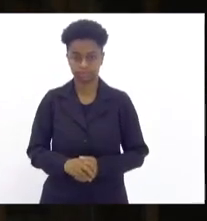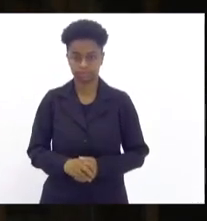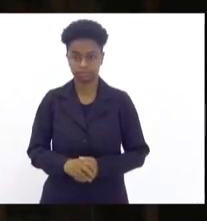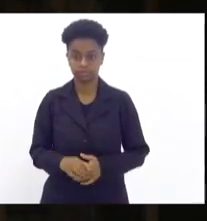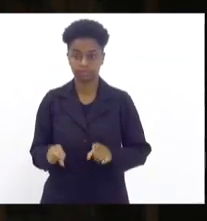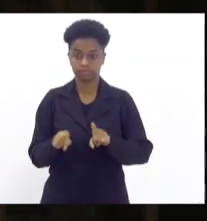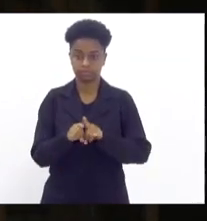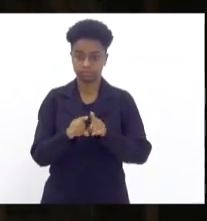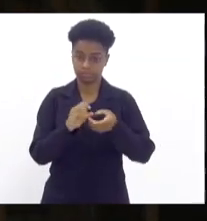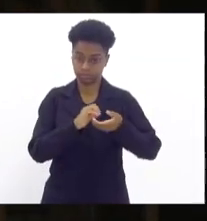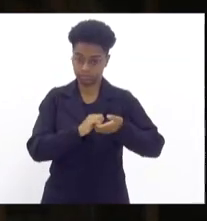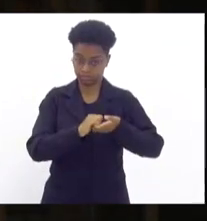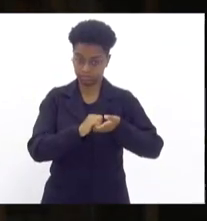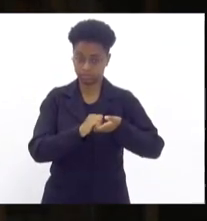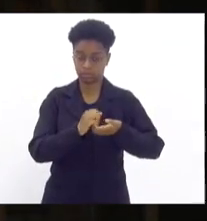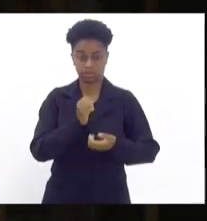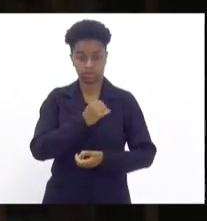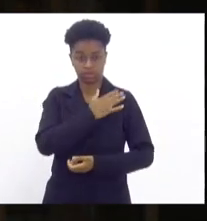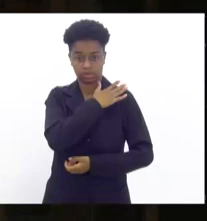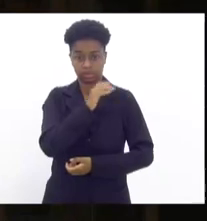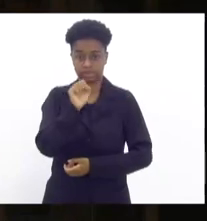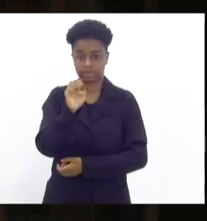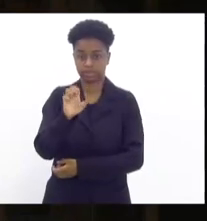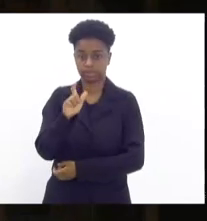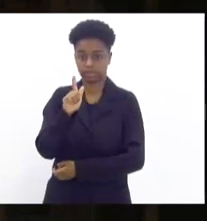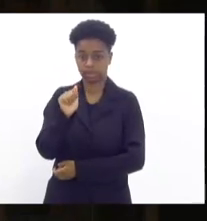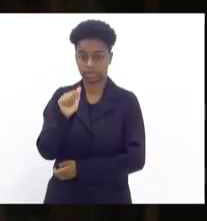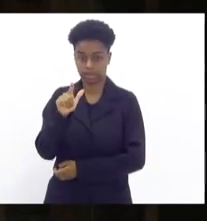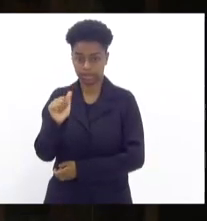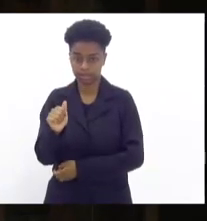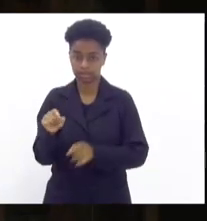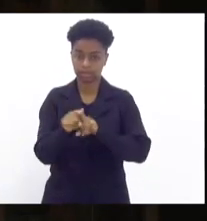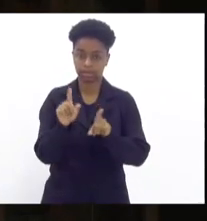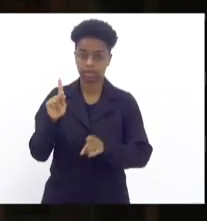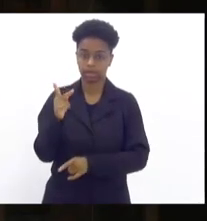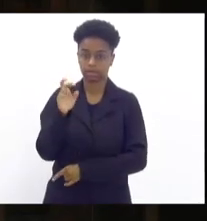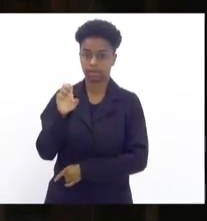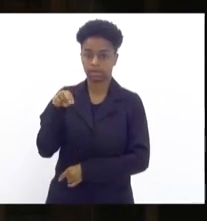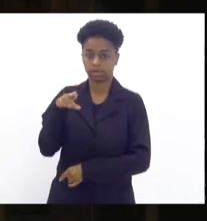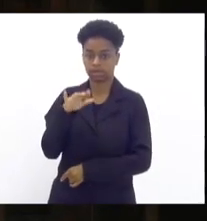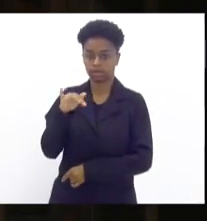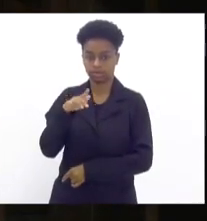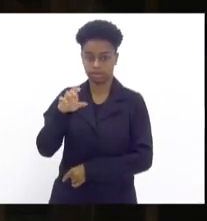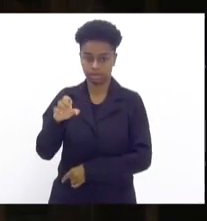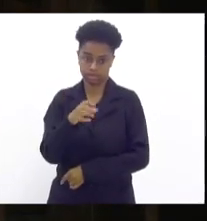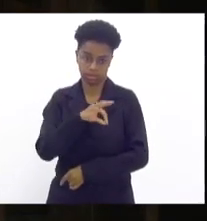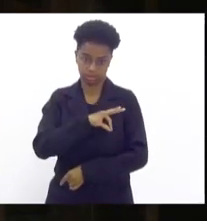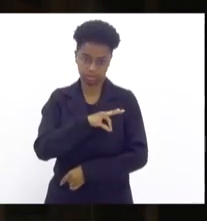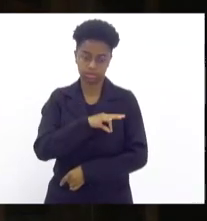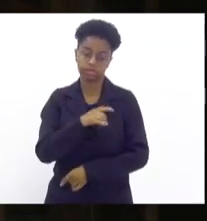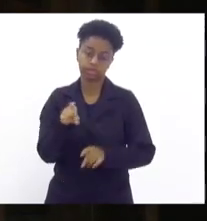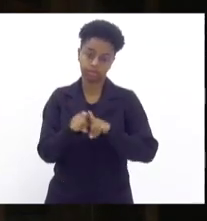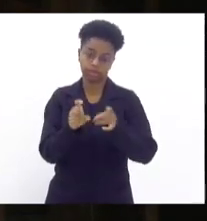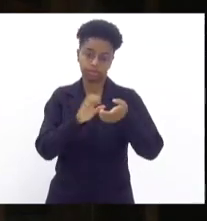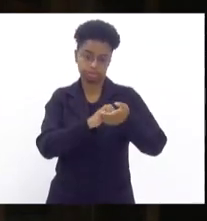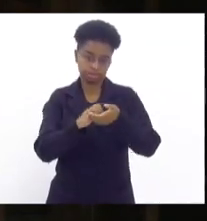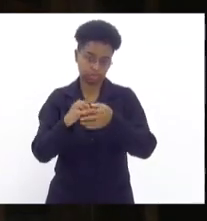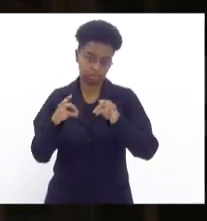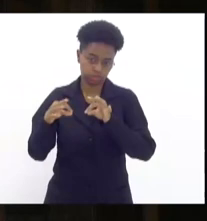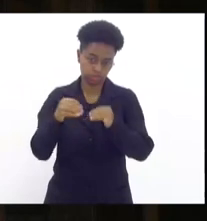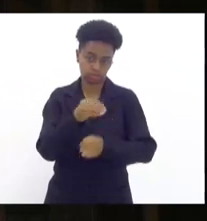Cumprimento os coronéis Segala e coronel Henrique, da Polícia Militar, cumprimentando todos os colegas.